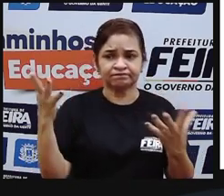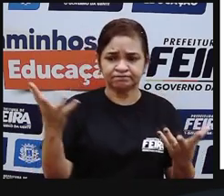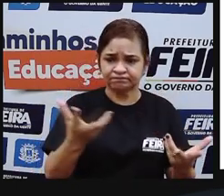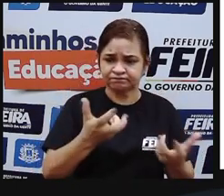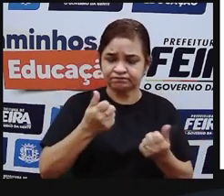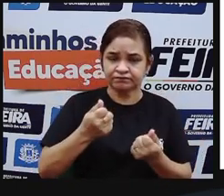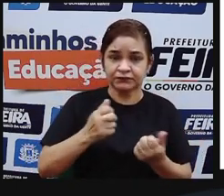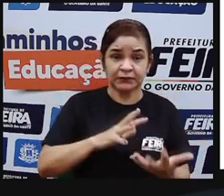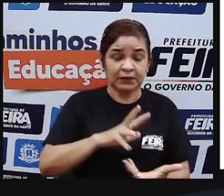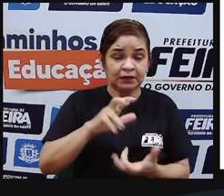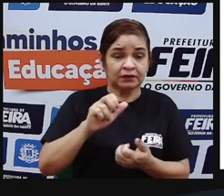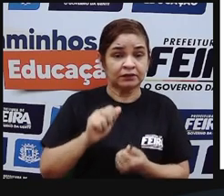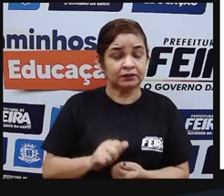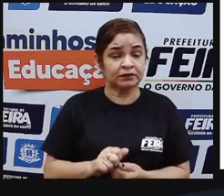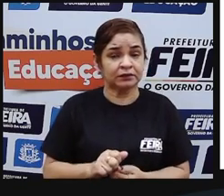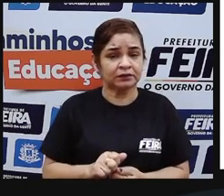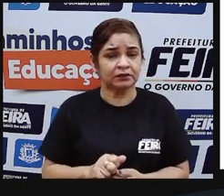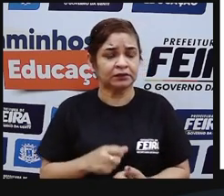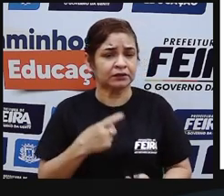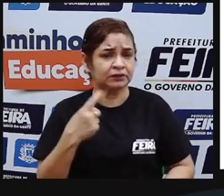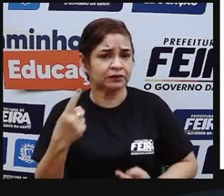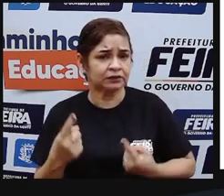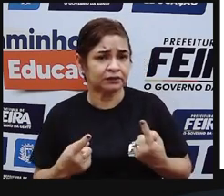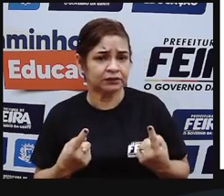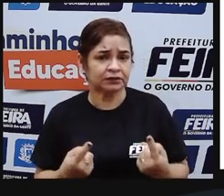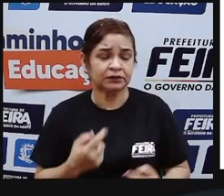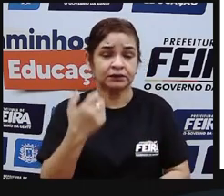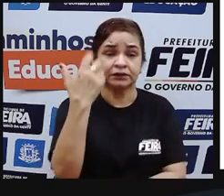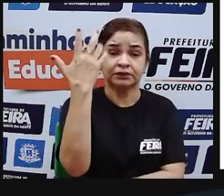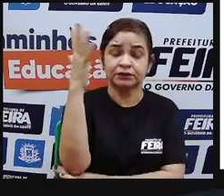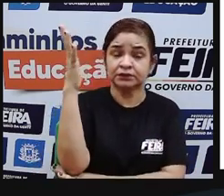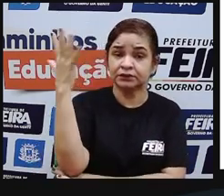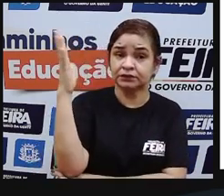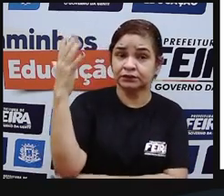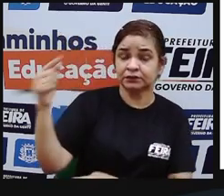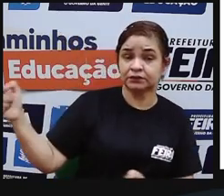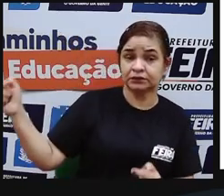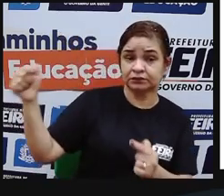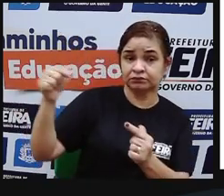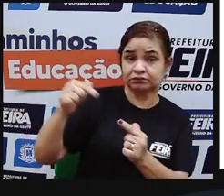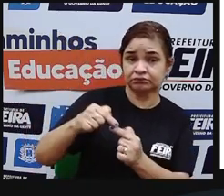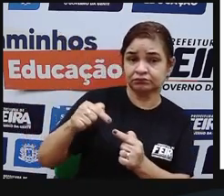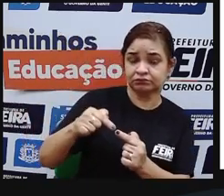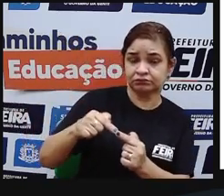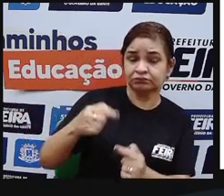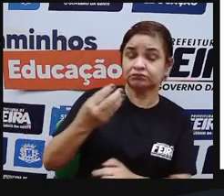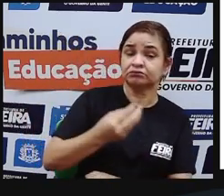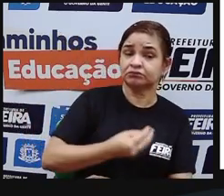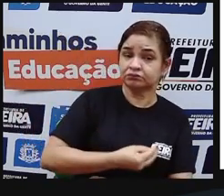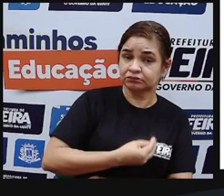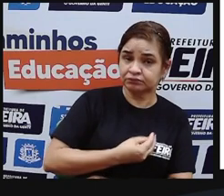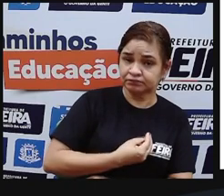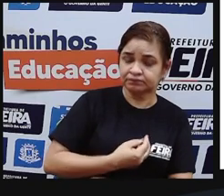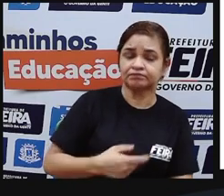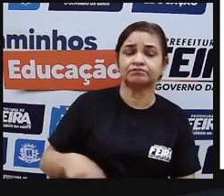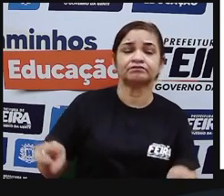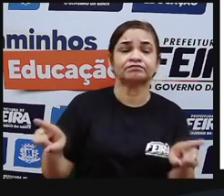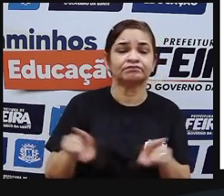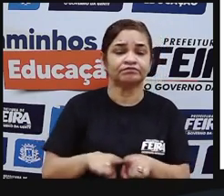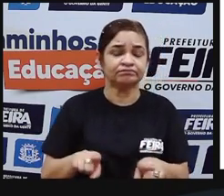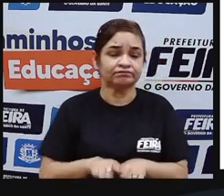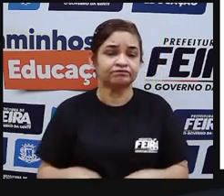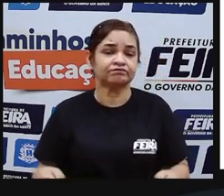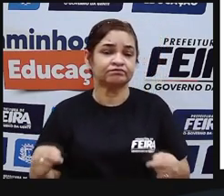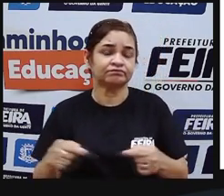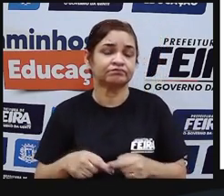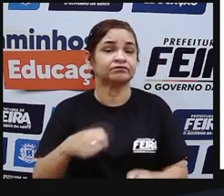ou seja, cada elemento da natureza está conectado a nós e nós também estamos conectados à natureza